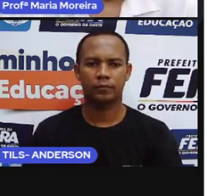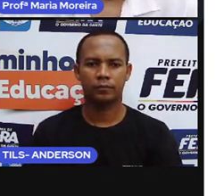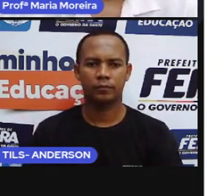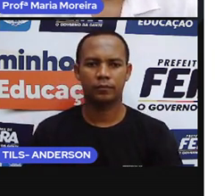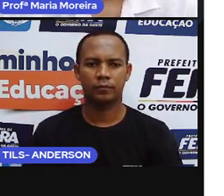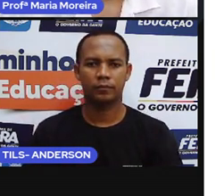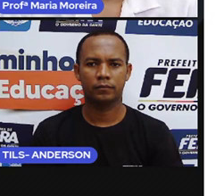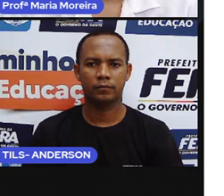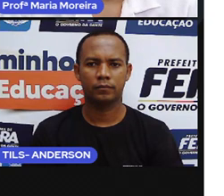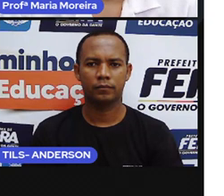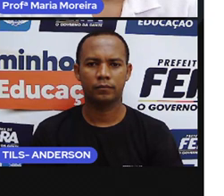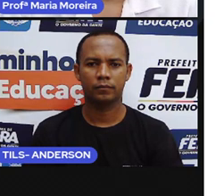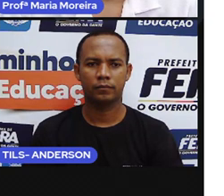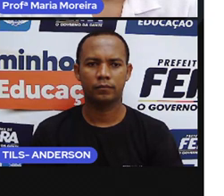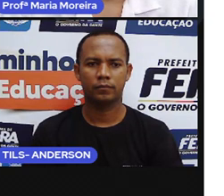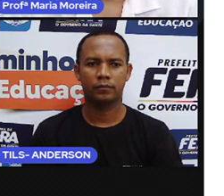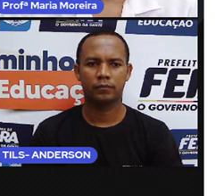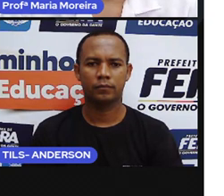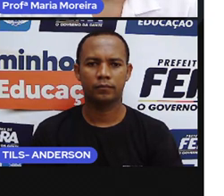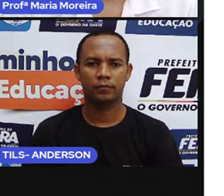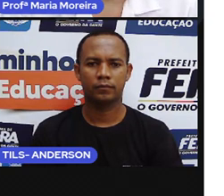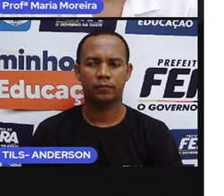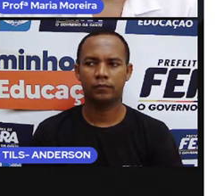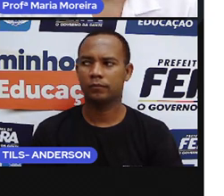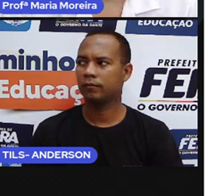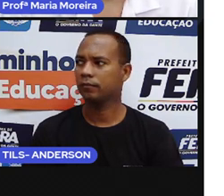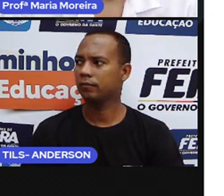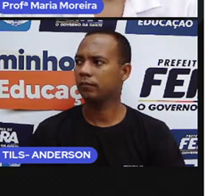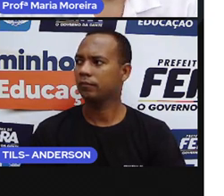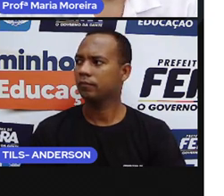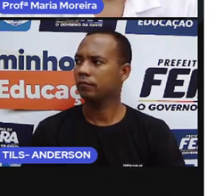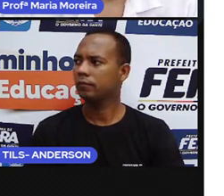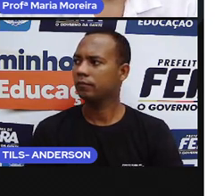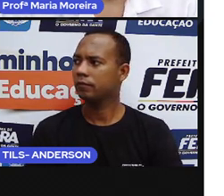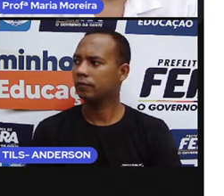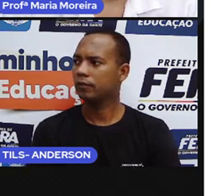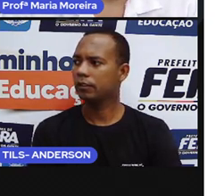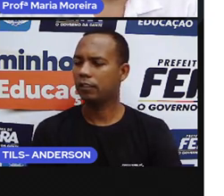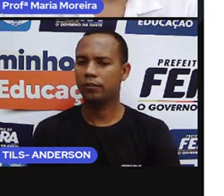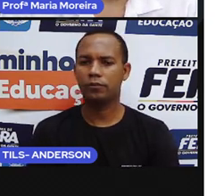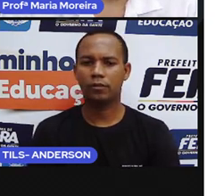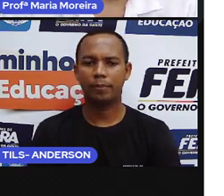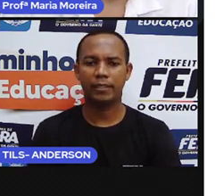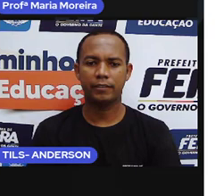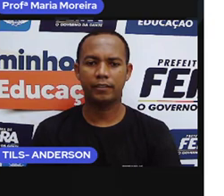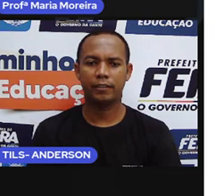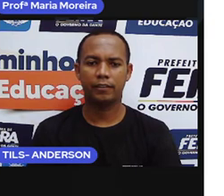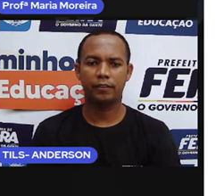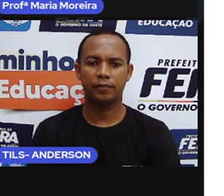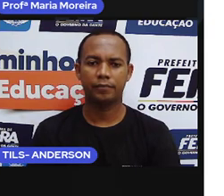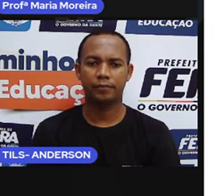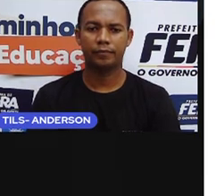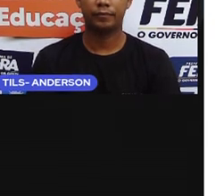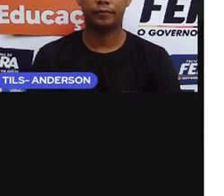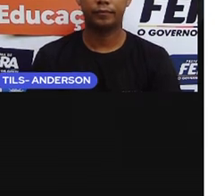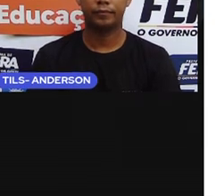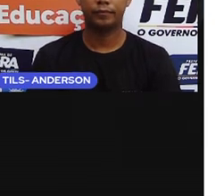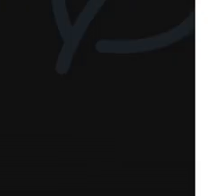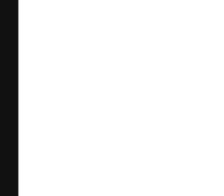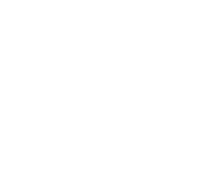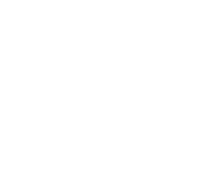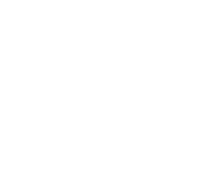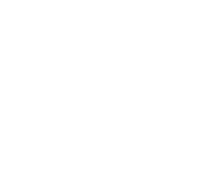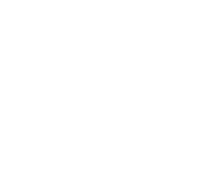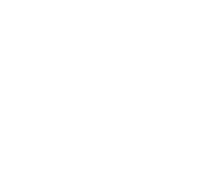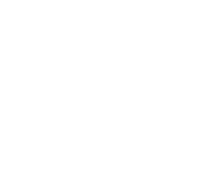aldeia? Vamos conferir em Oliveira, como uma criança indígena divide o seu tempo entre os estudos, as brincadeiras e o seu gosto pela leitura.